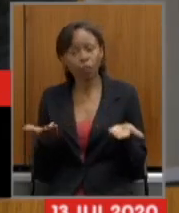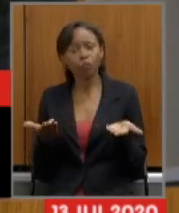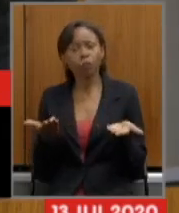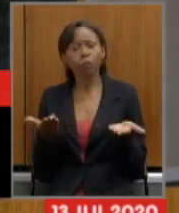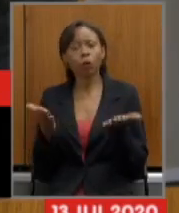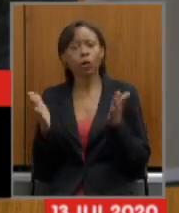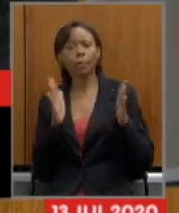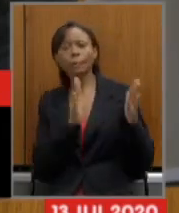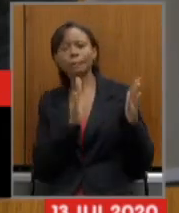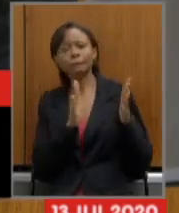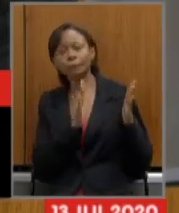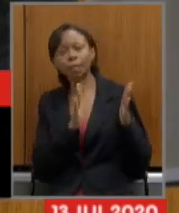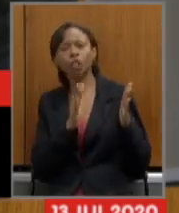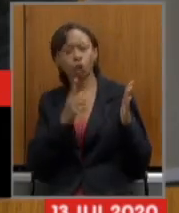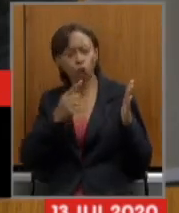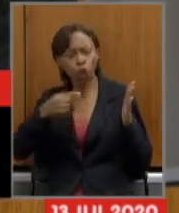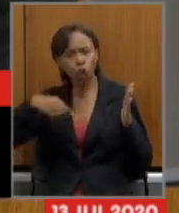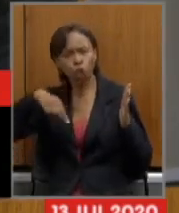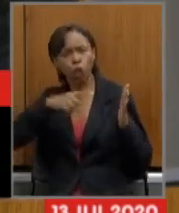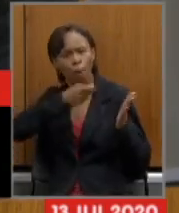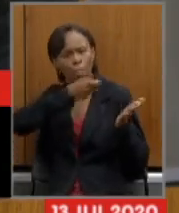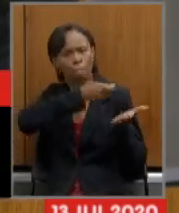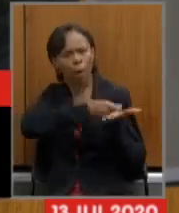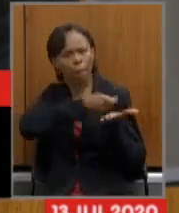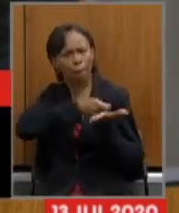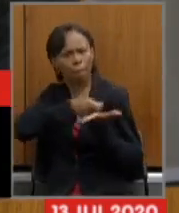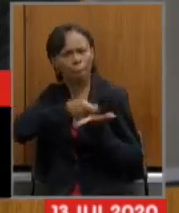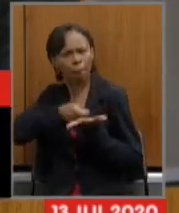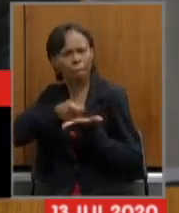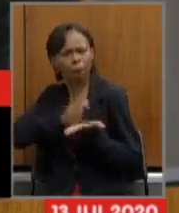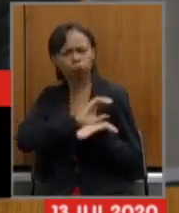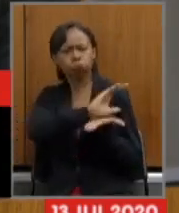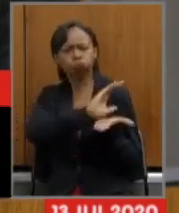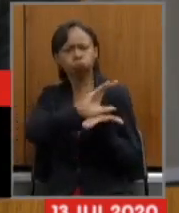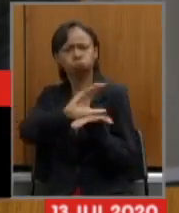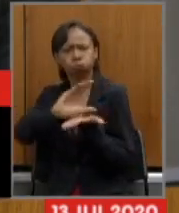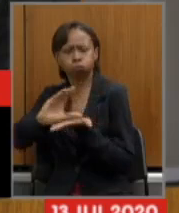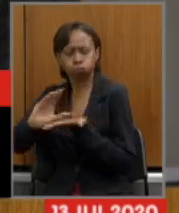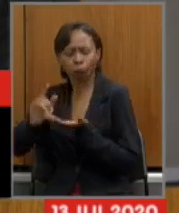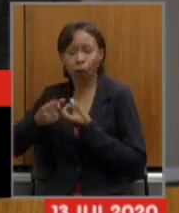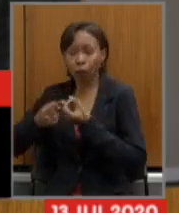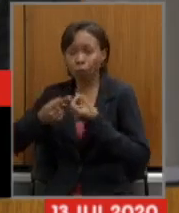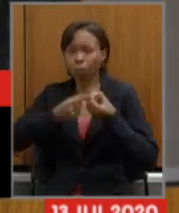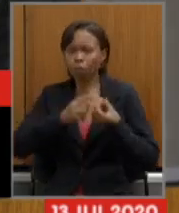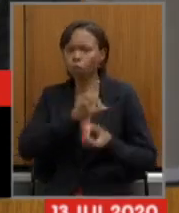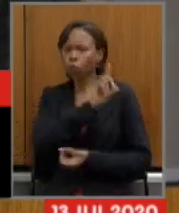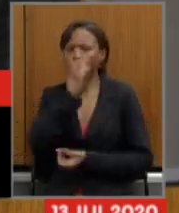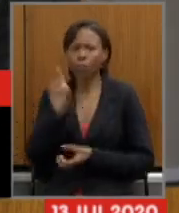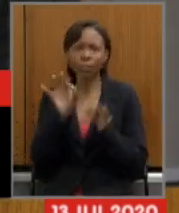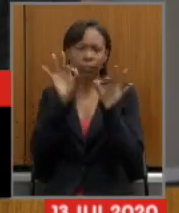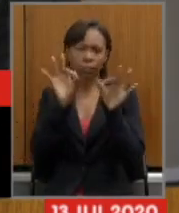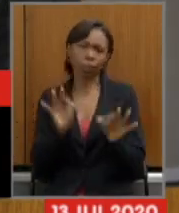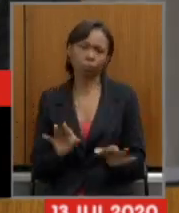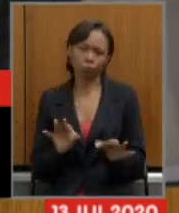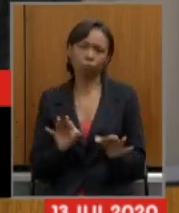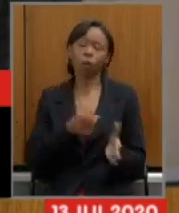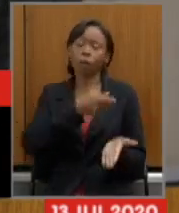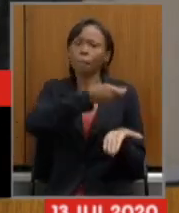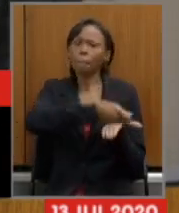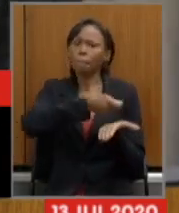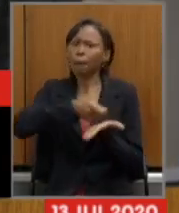pagar em dia o repasso dos municípios estamos pagando repasses